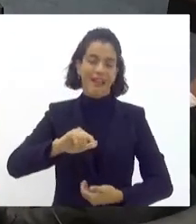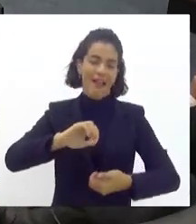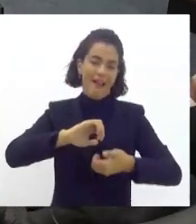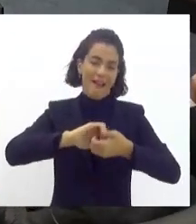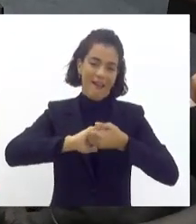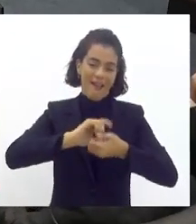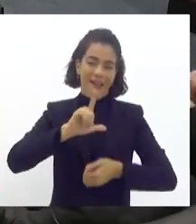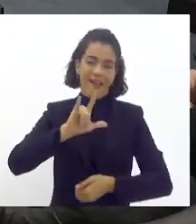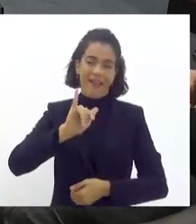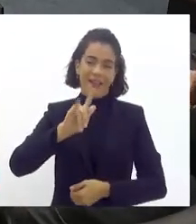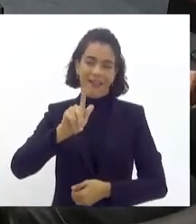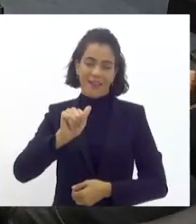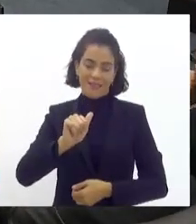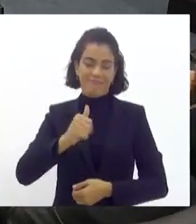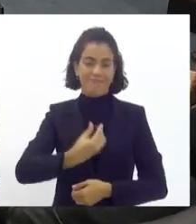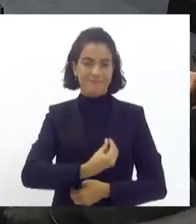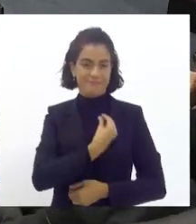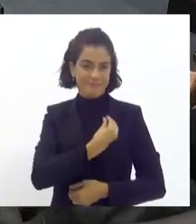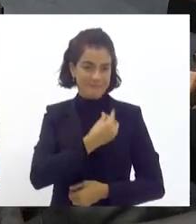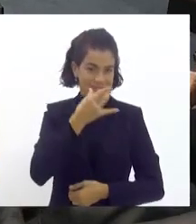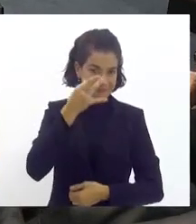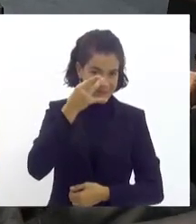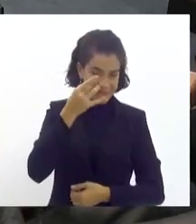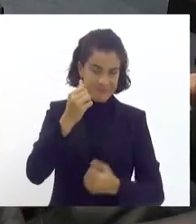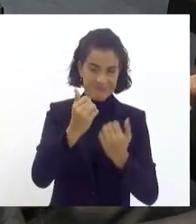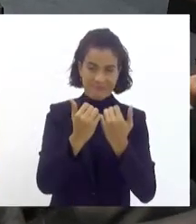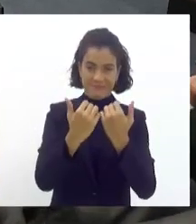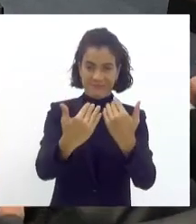pela participação nessa audiência pública